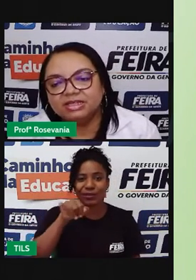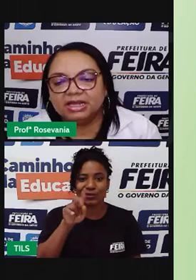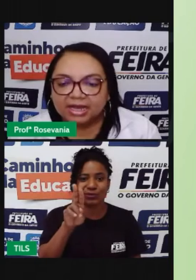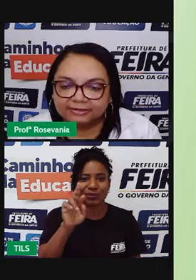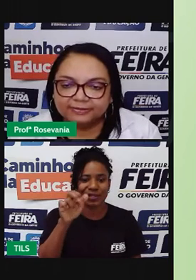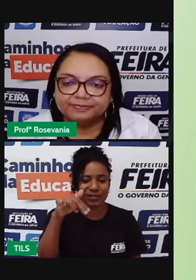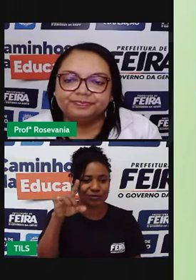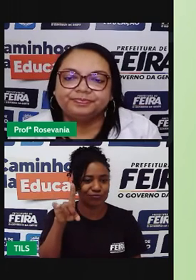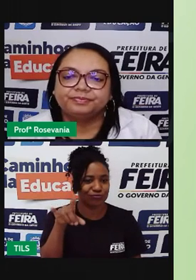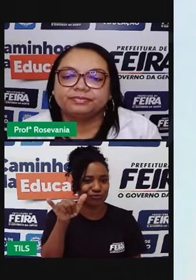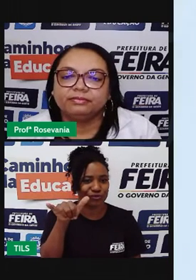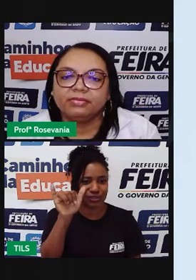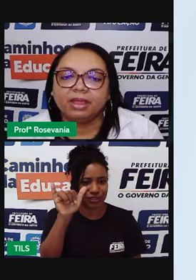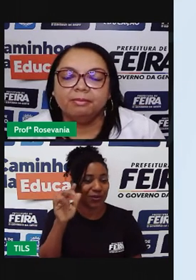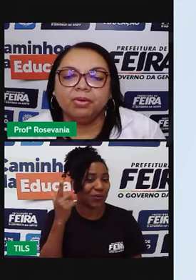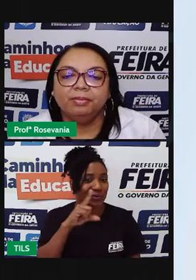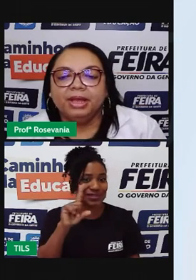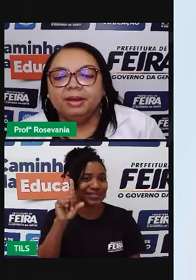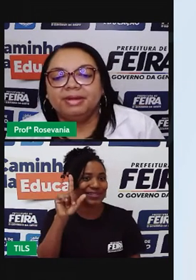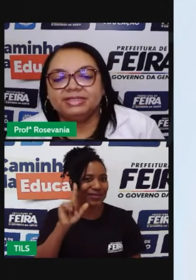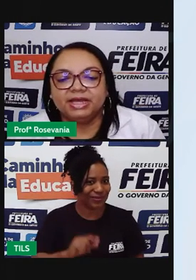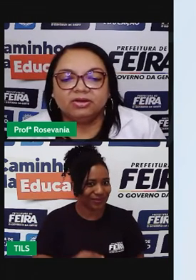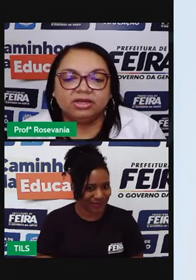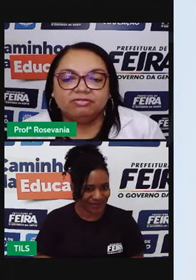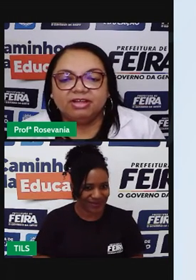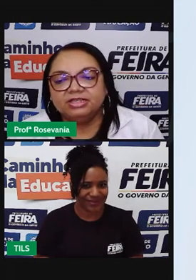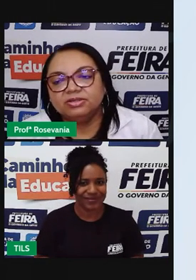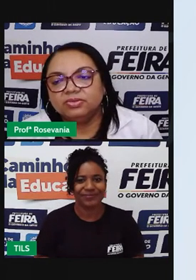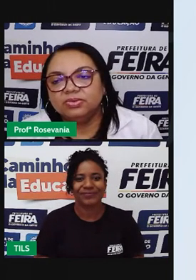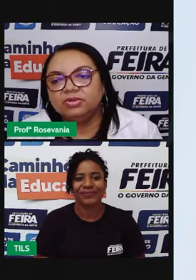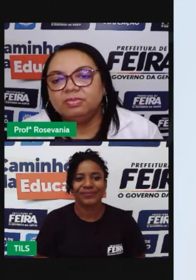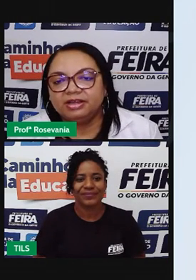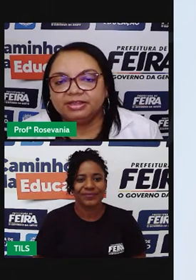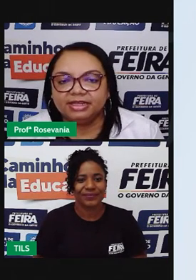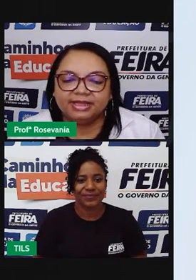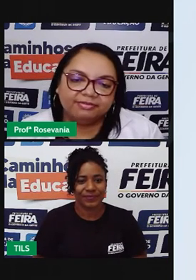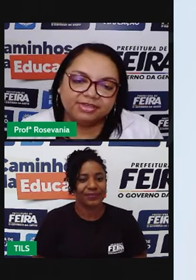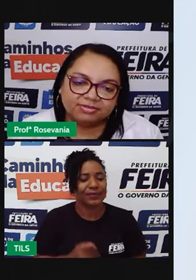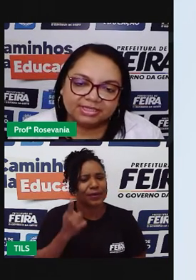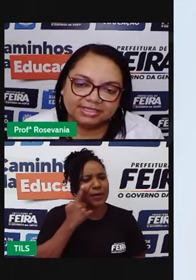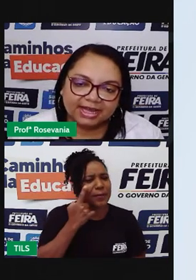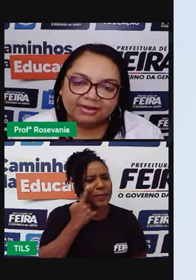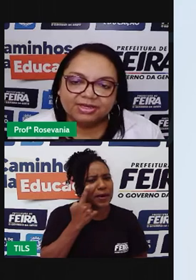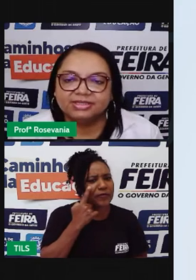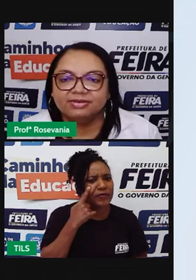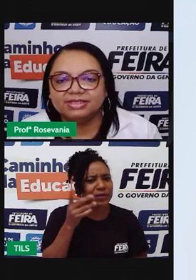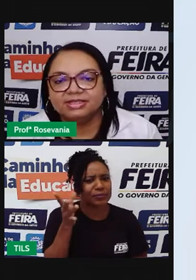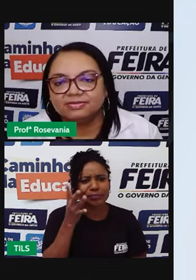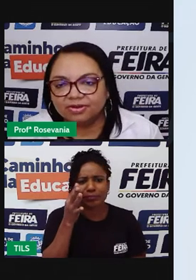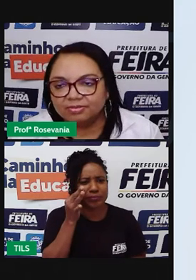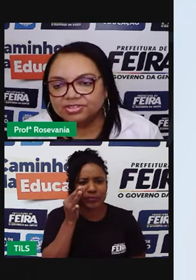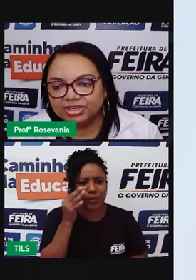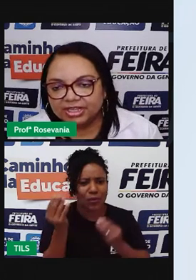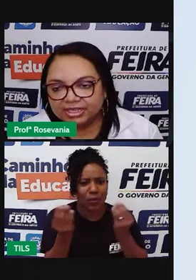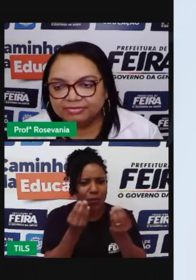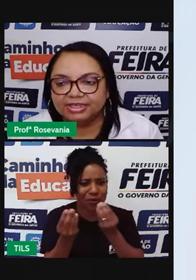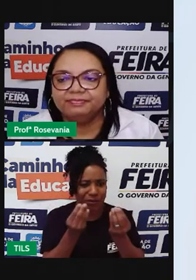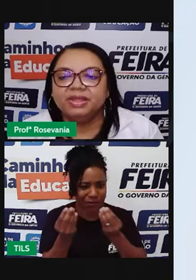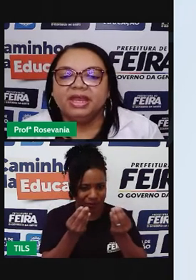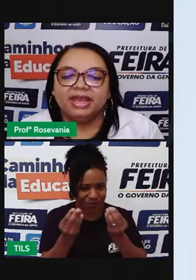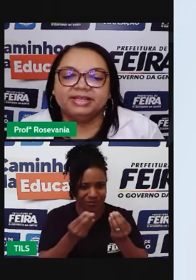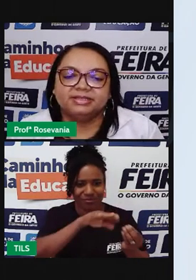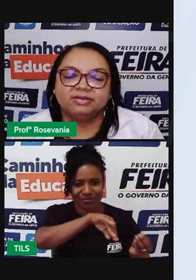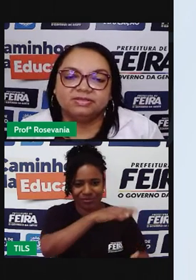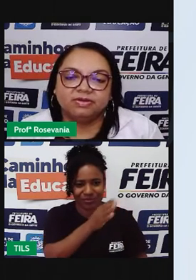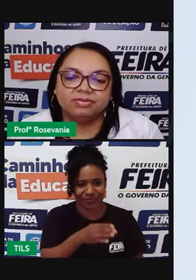bem mais detalhado. Bom, mas aí agora que eu falei isso tudo, vamos tentar visualizar o que são essas formas de relevo,